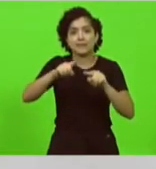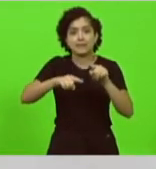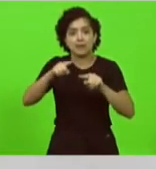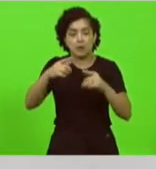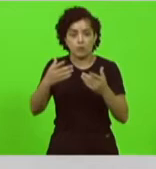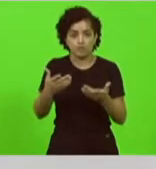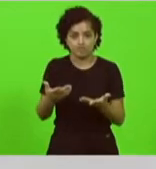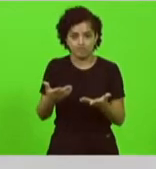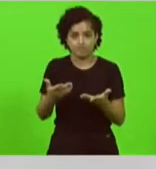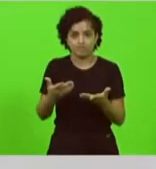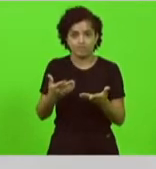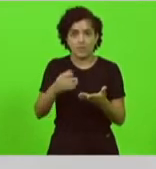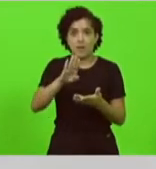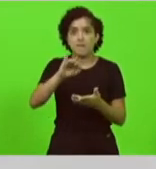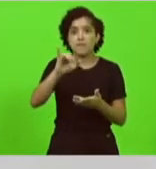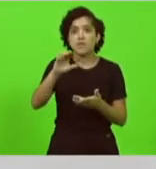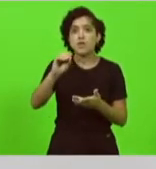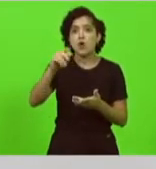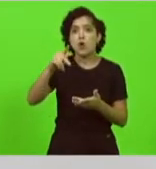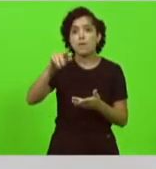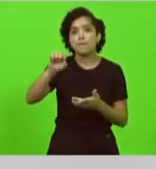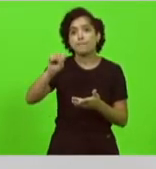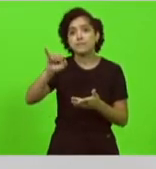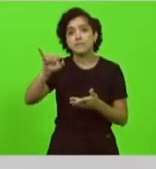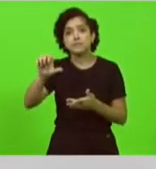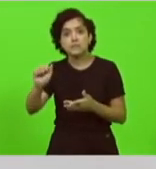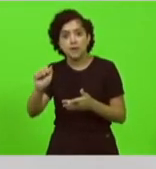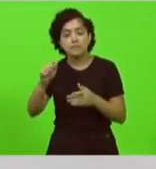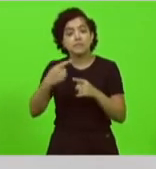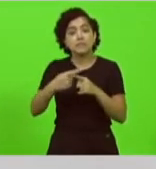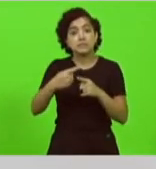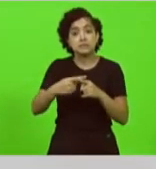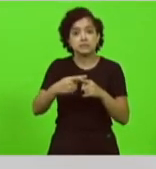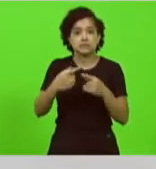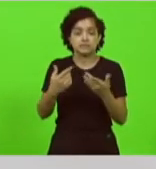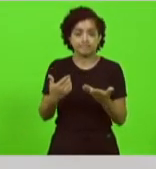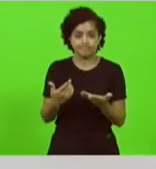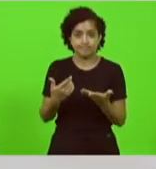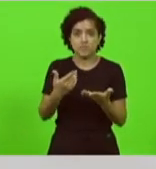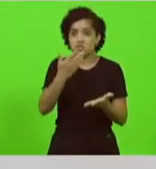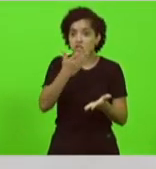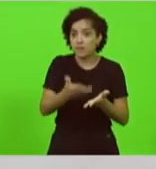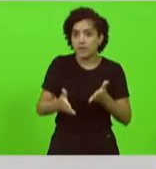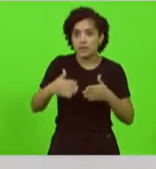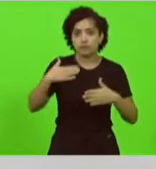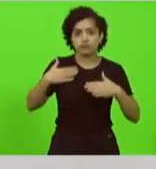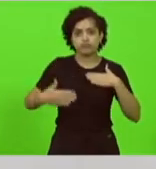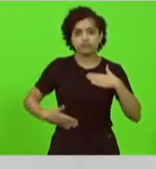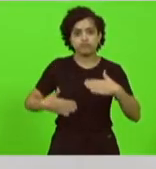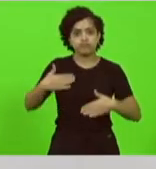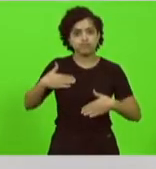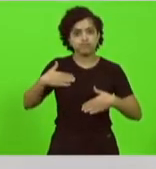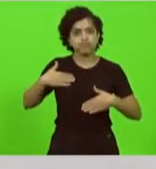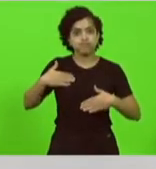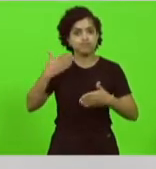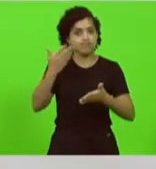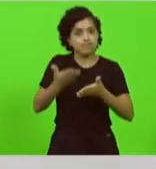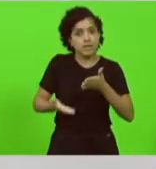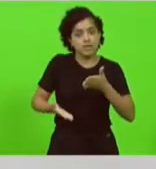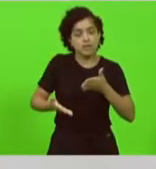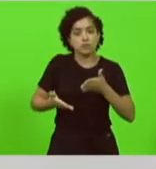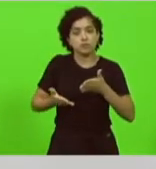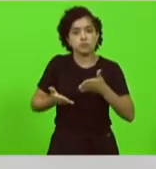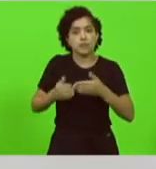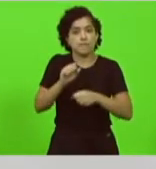agulha e esse paciente já perdeu metade do movimento eu fui procurado pela família em desespero